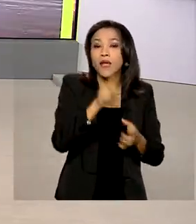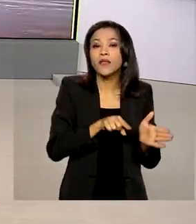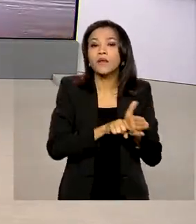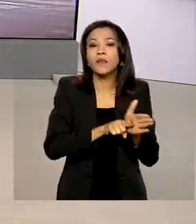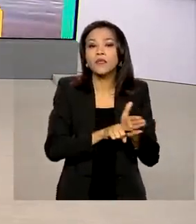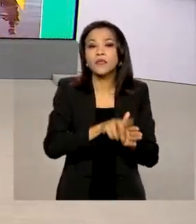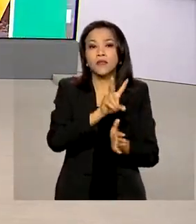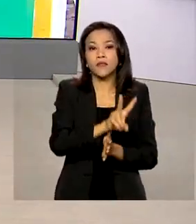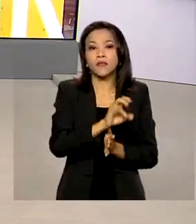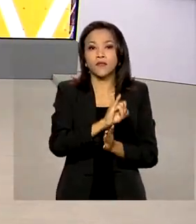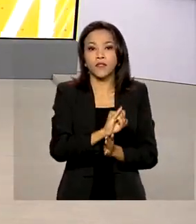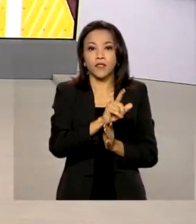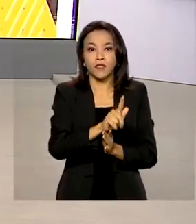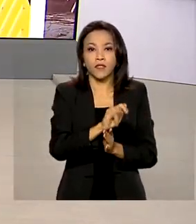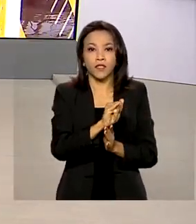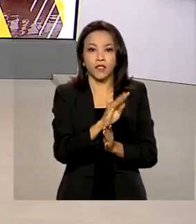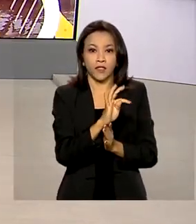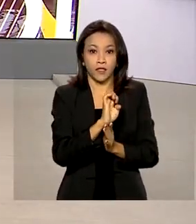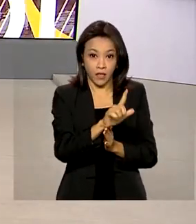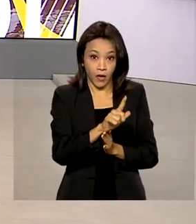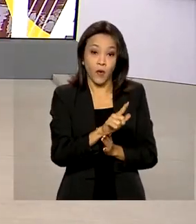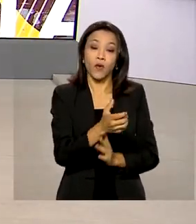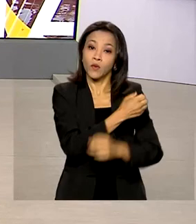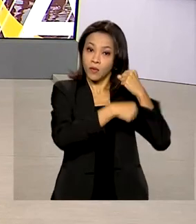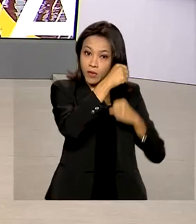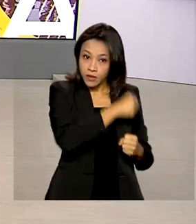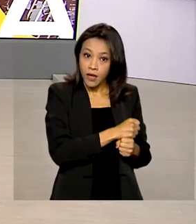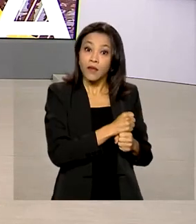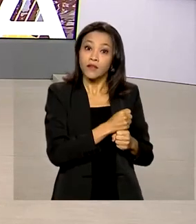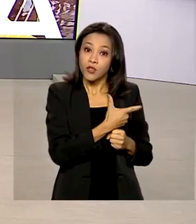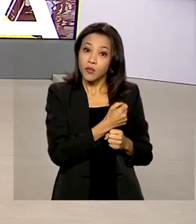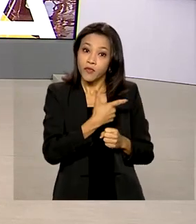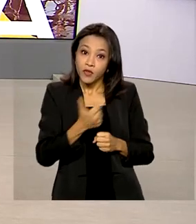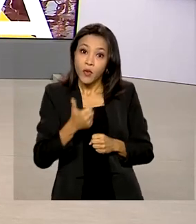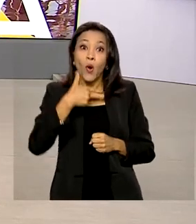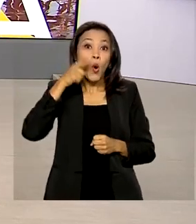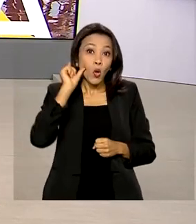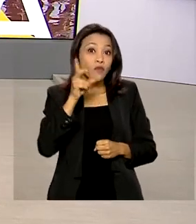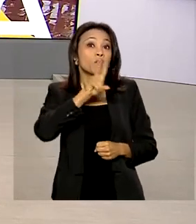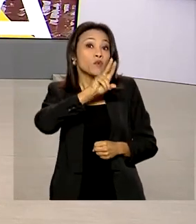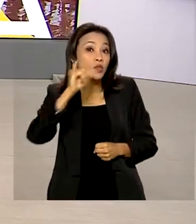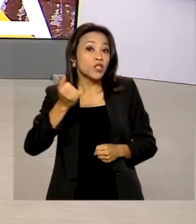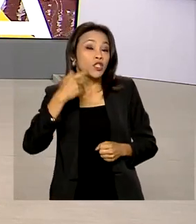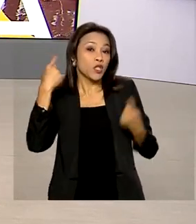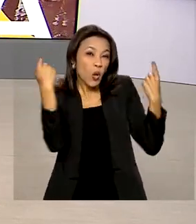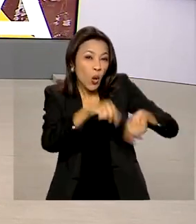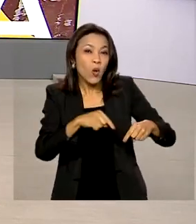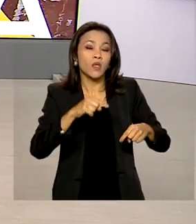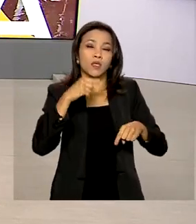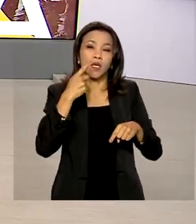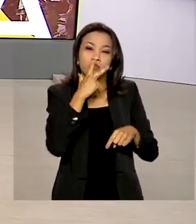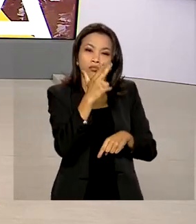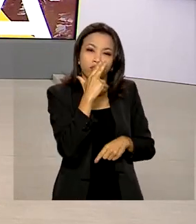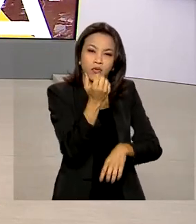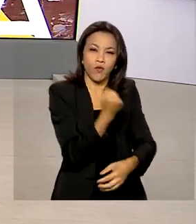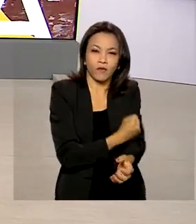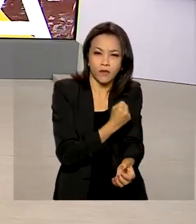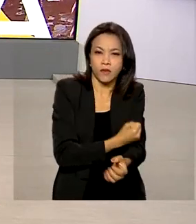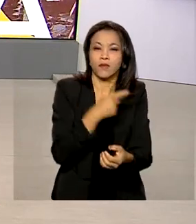2021. Ontem foi o Dia Nacional de Combate ao Fumo. O objetivo dessa data é